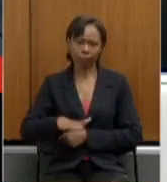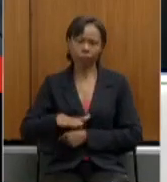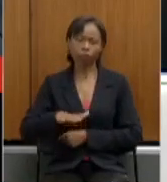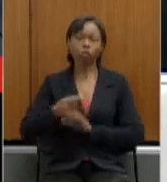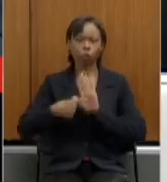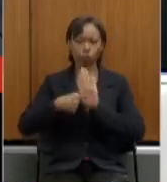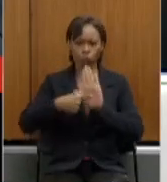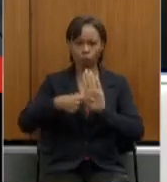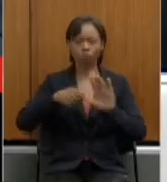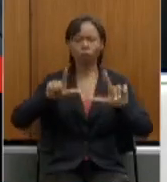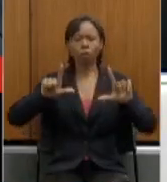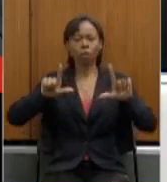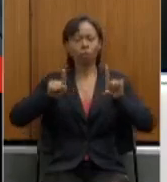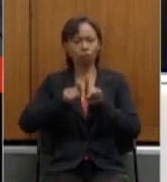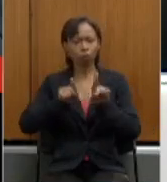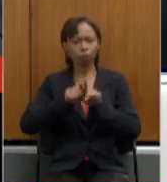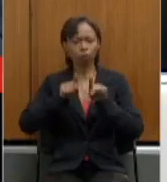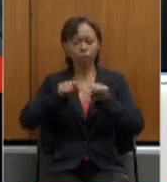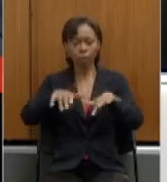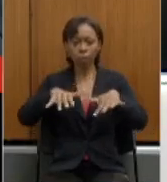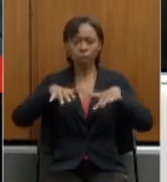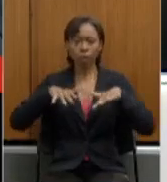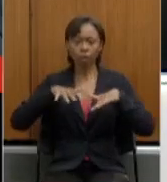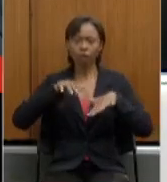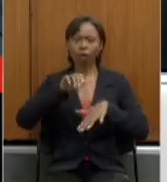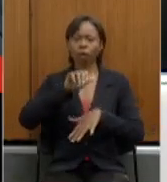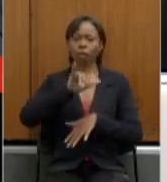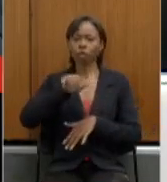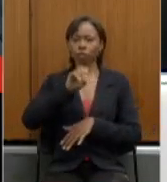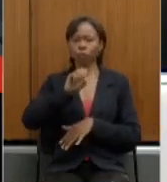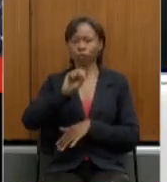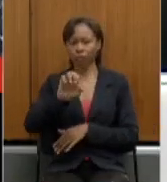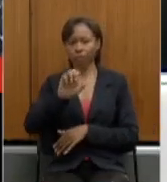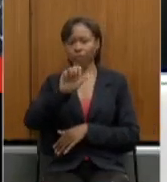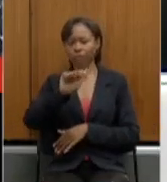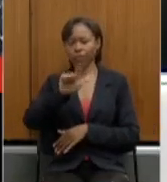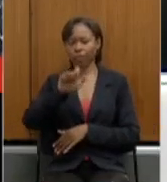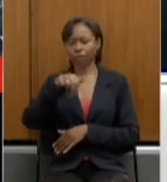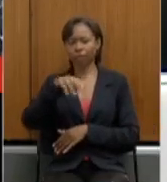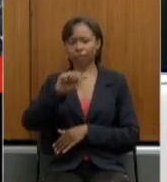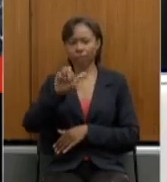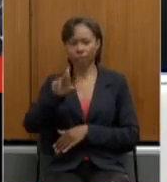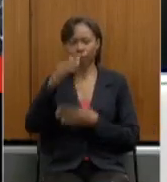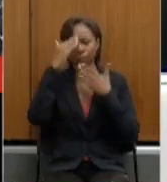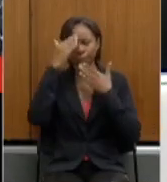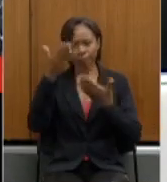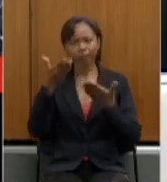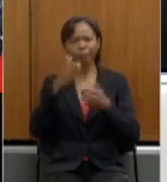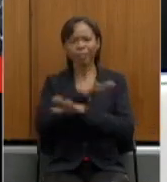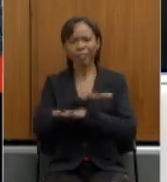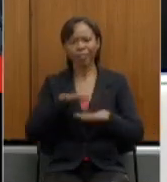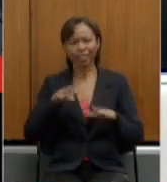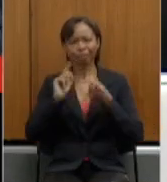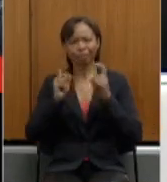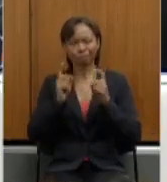diretamente do auditório José Alencar muito obrigado a todos levanta-se a reunião senão que